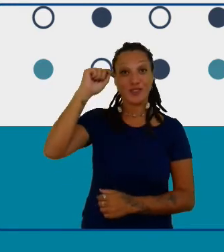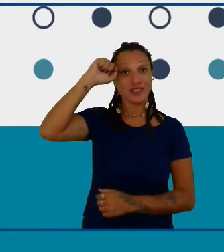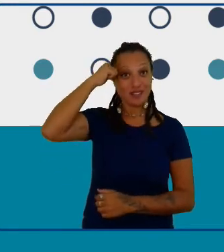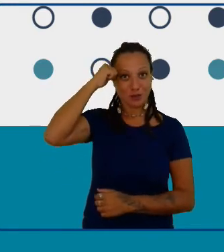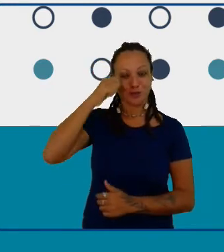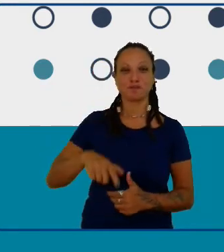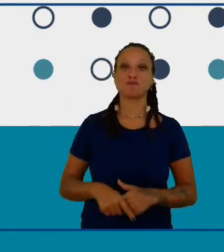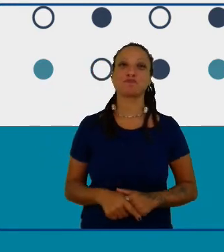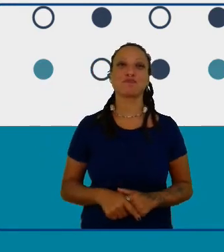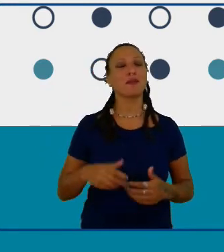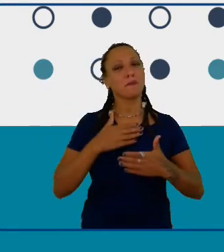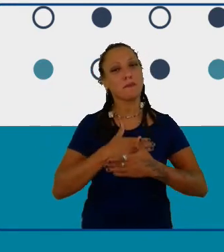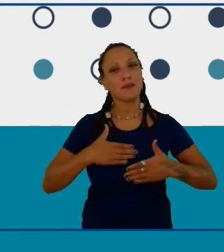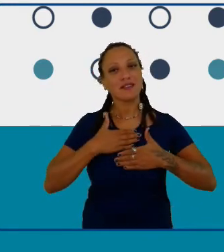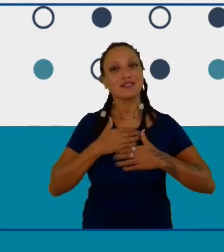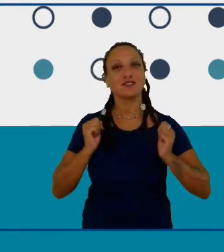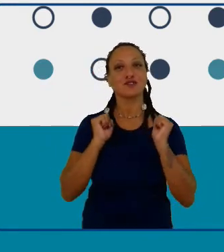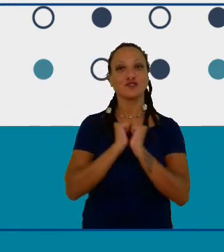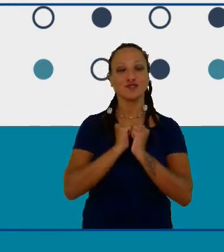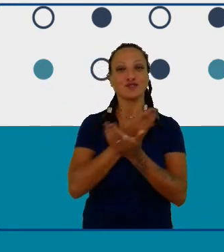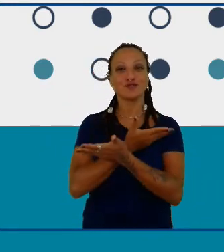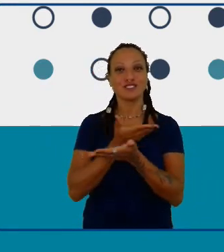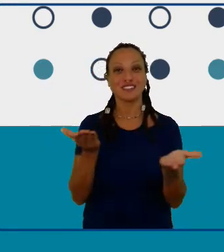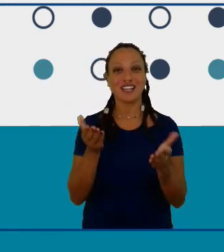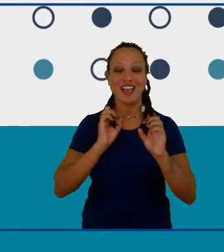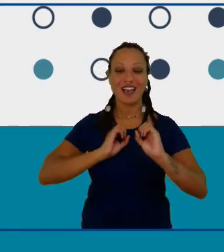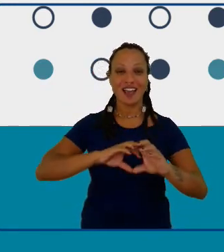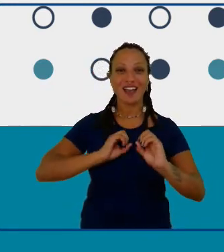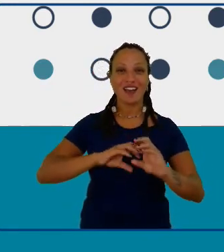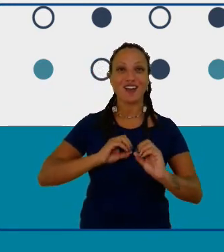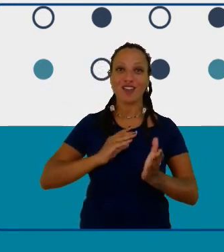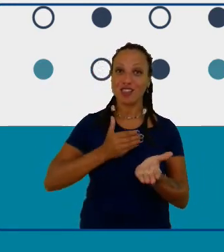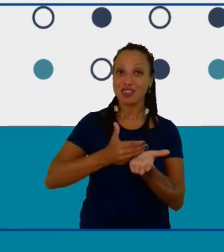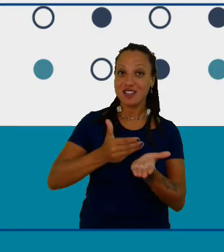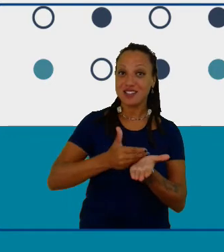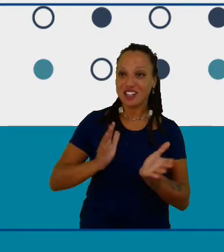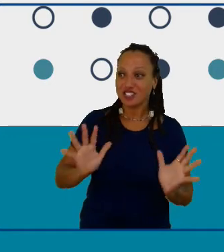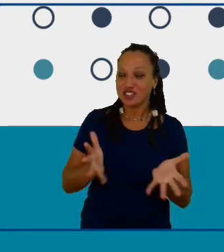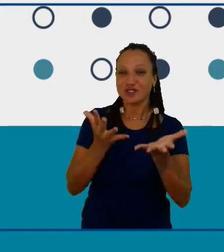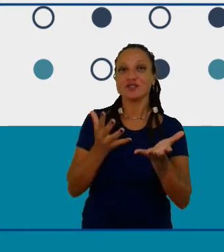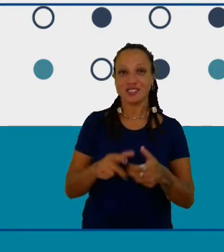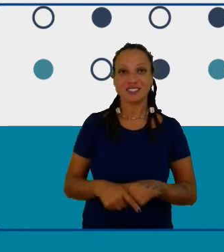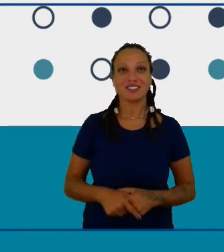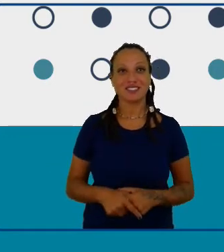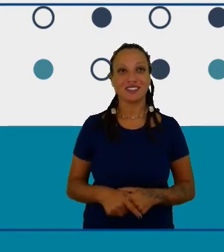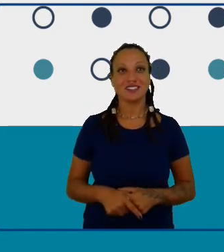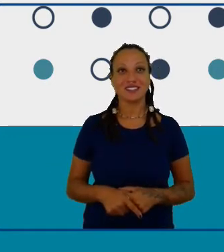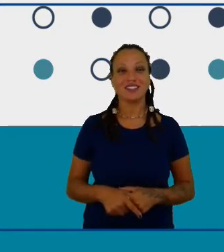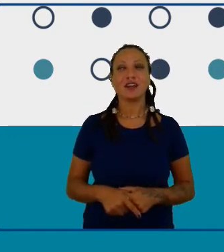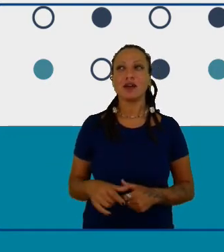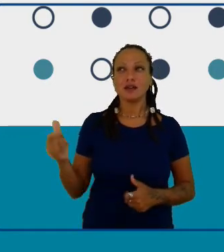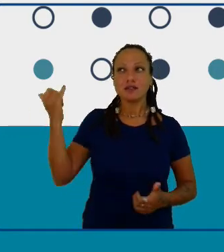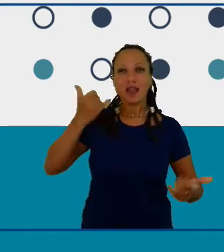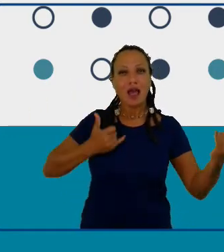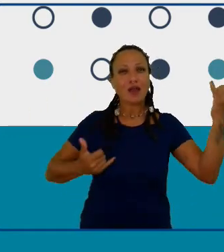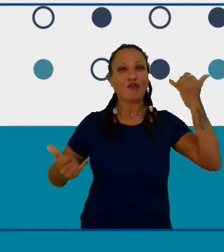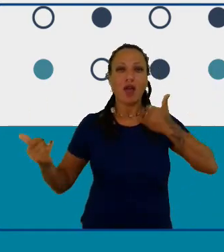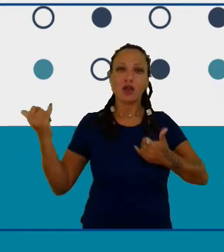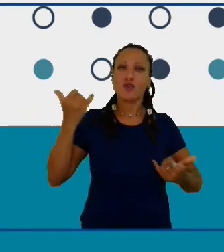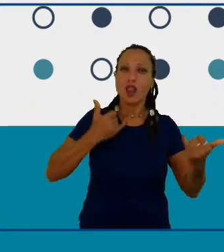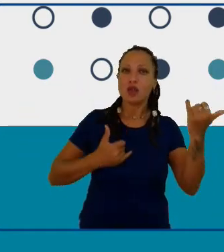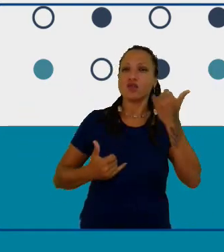eu disse é um prazer estar aqui vendo o lançamento dessa iniciativa que eu ouvi muito sobre bem no início